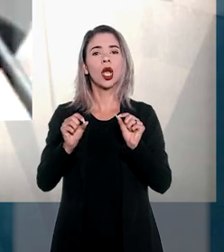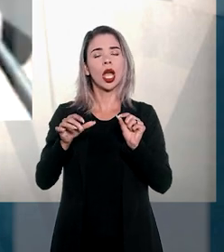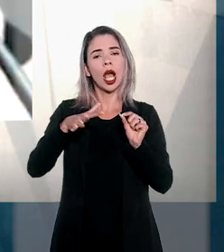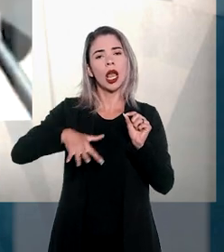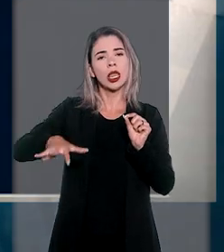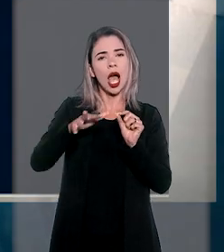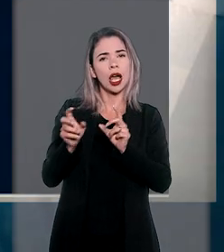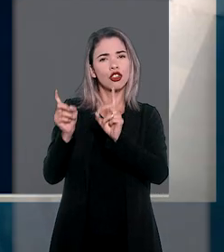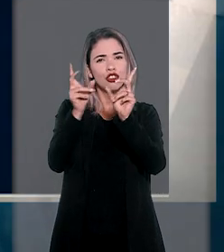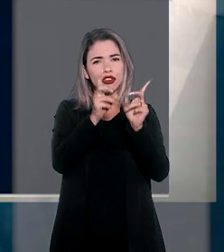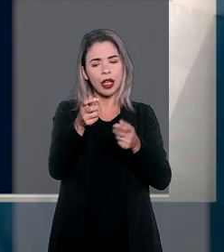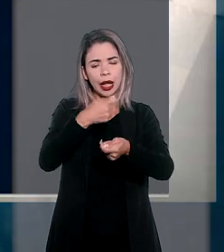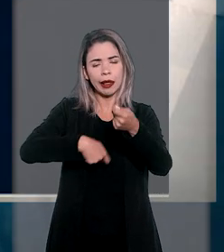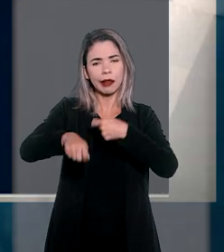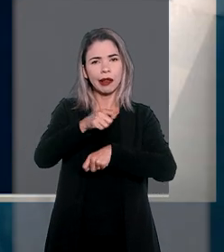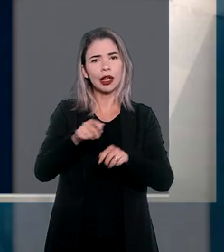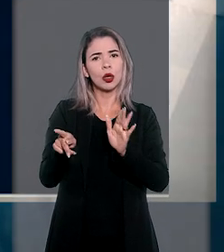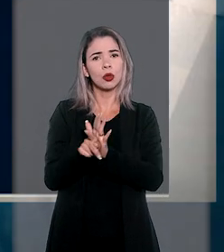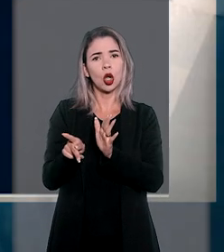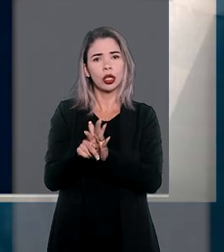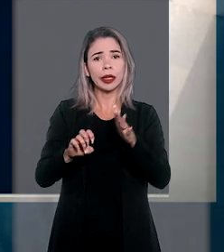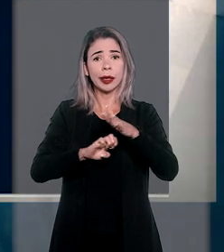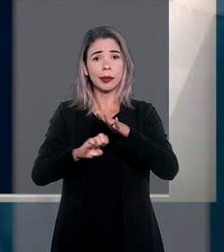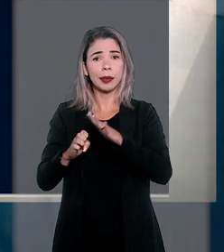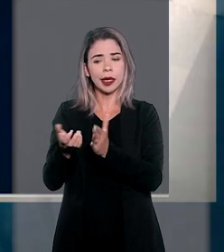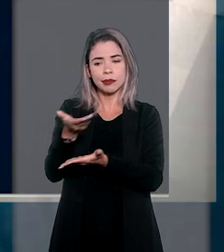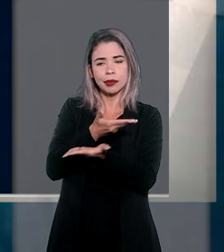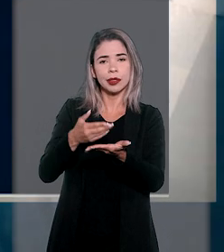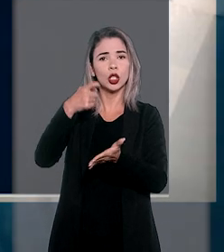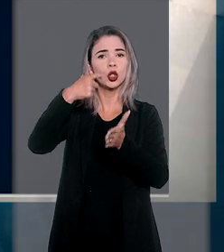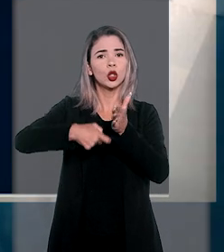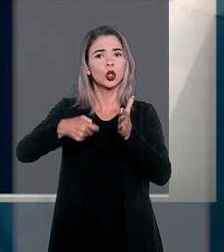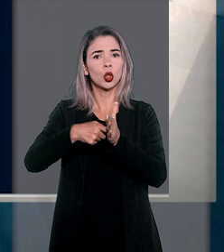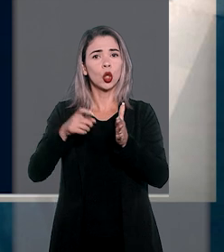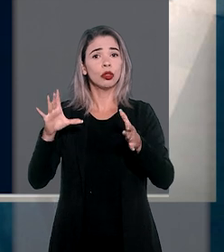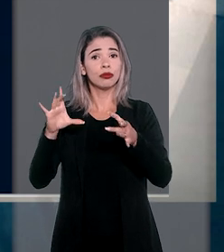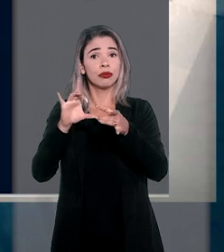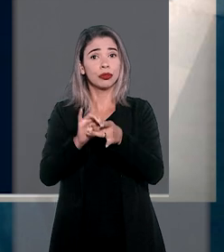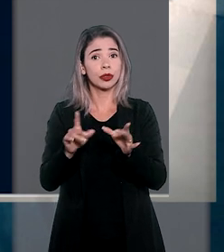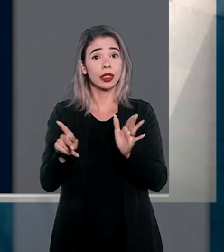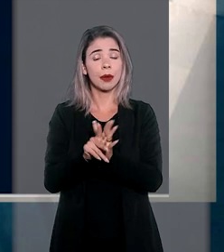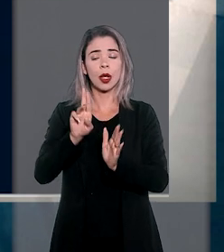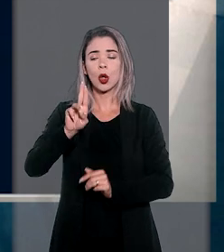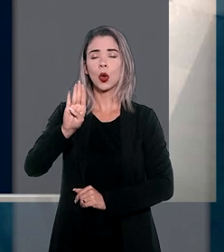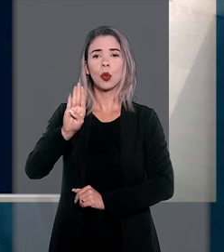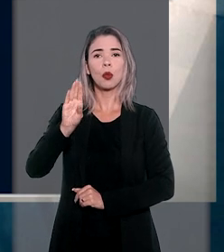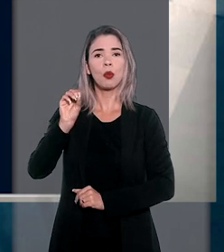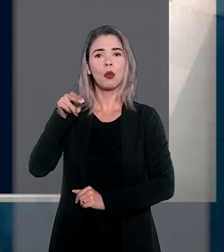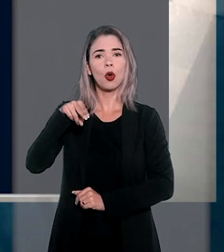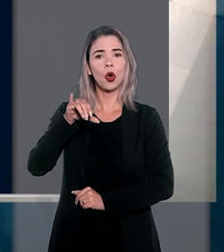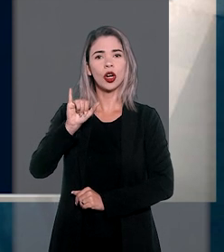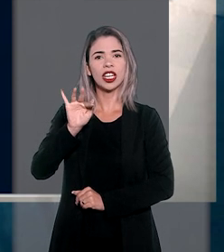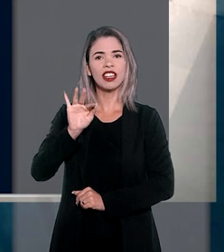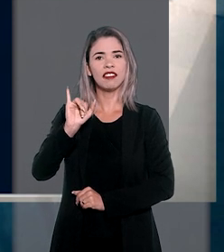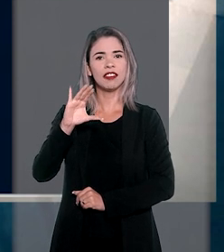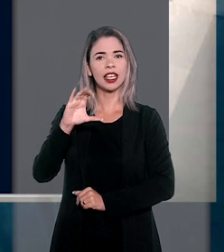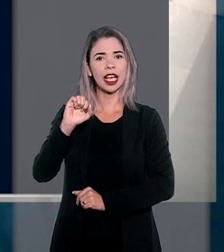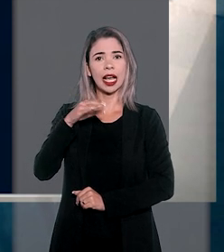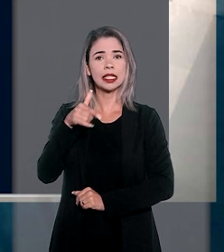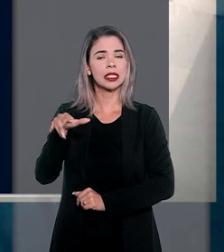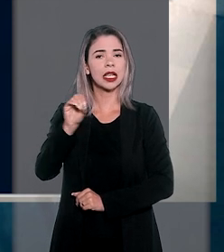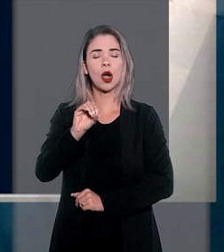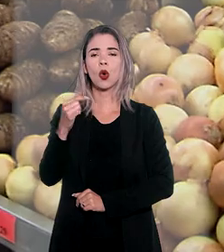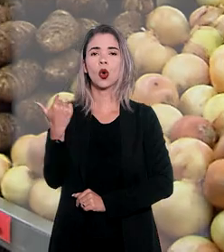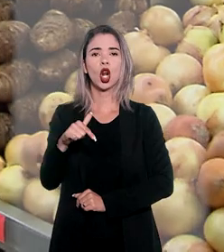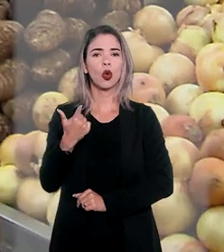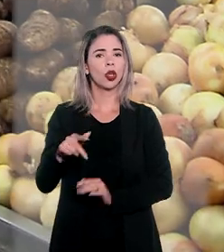varejista, na relação comercial com fornecedores, os descontos condicionados e as bonificações não configuram